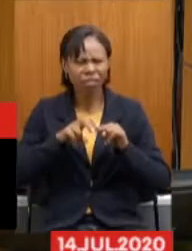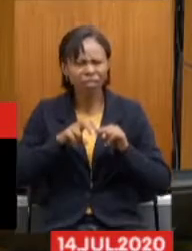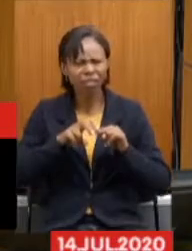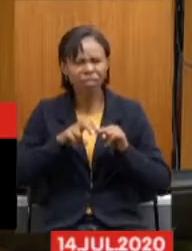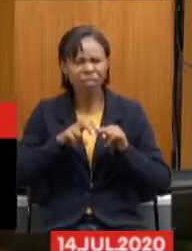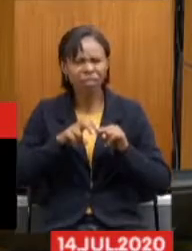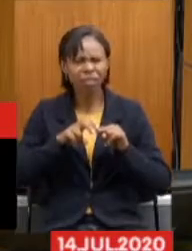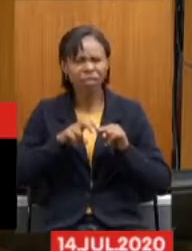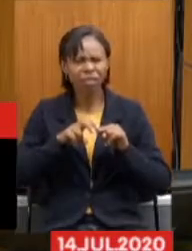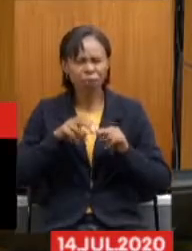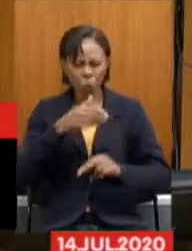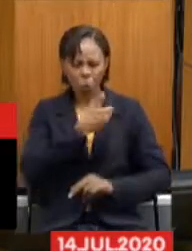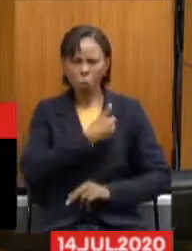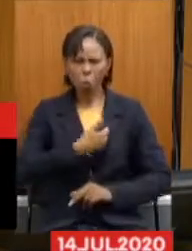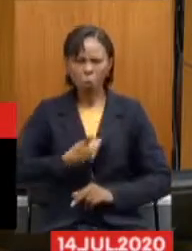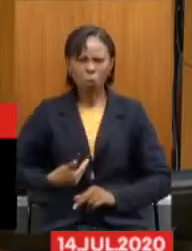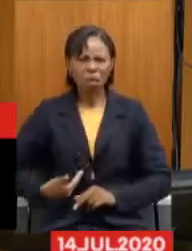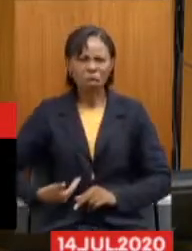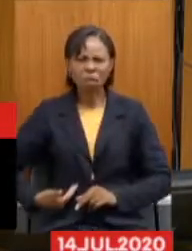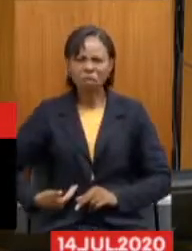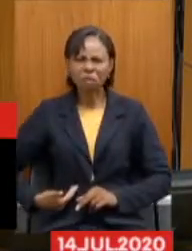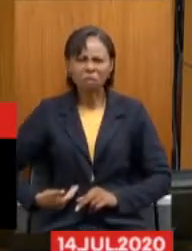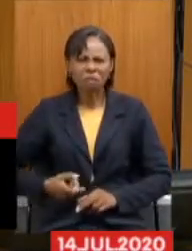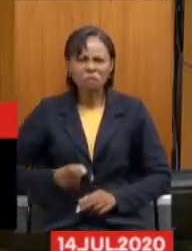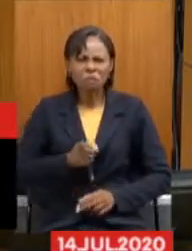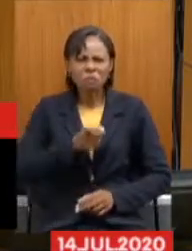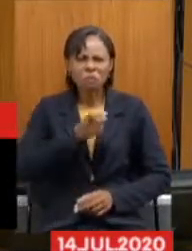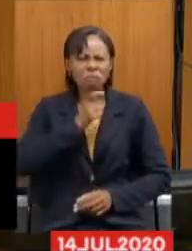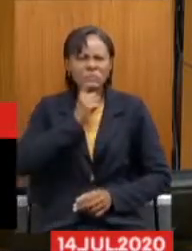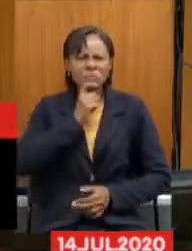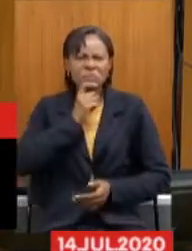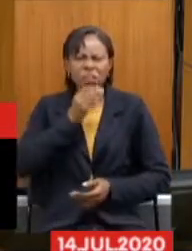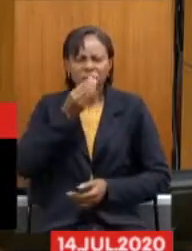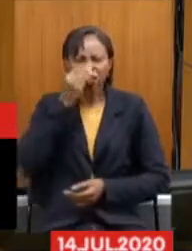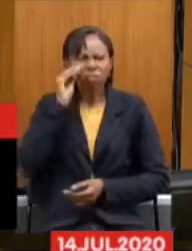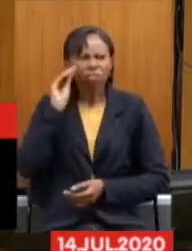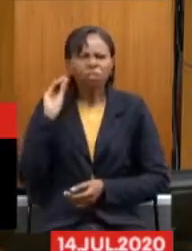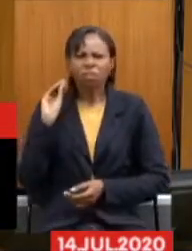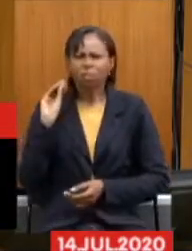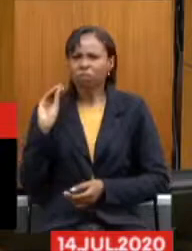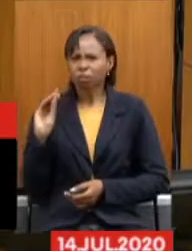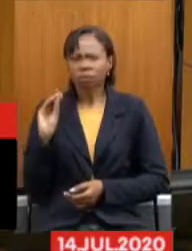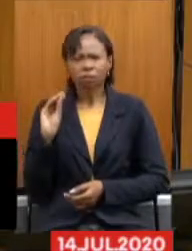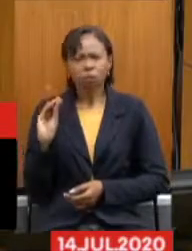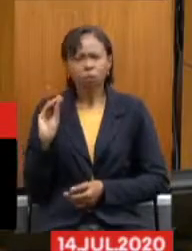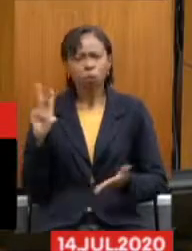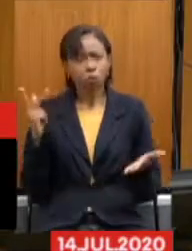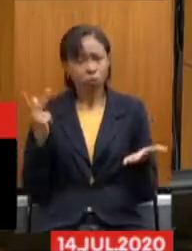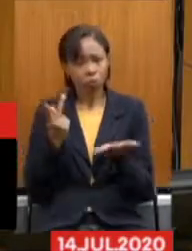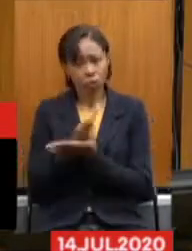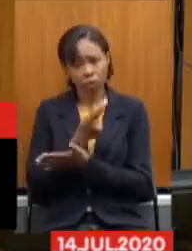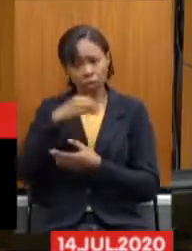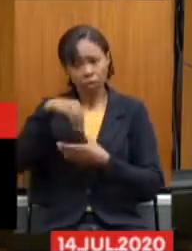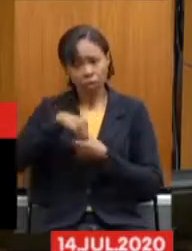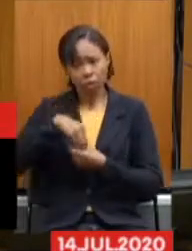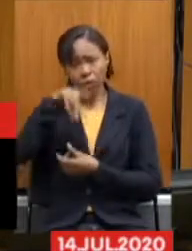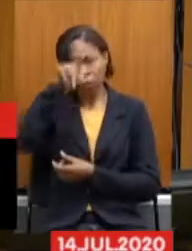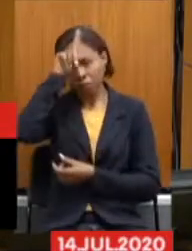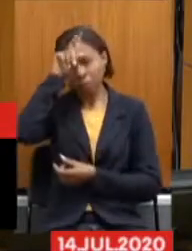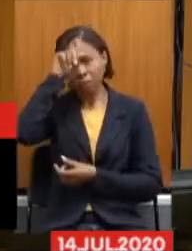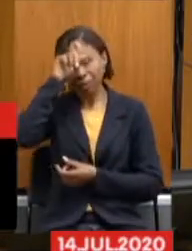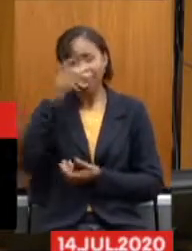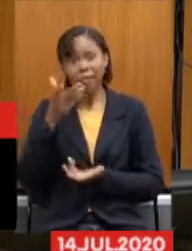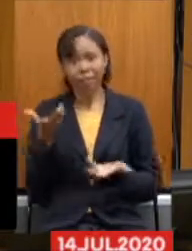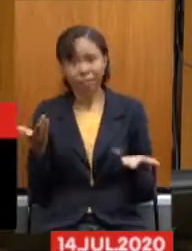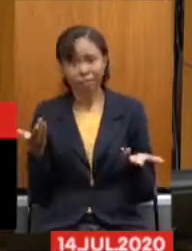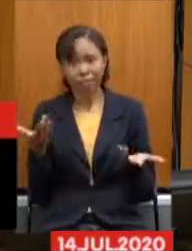indiferença do governo, dos administradores, para com o que acontece dentro dos hospitais, para o